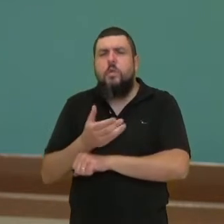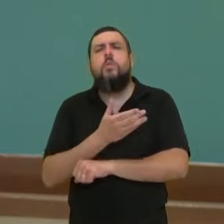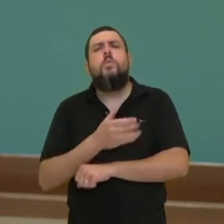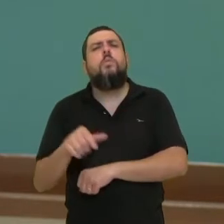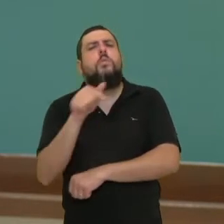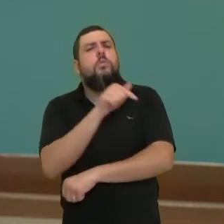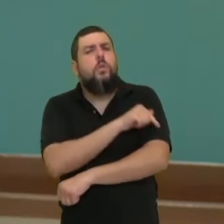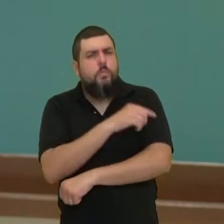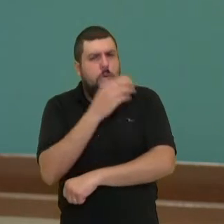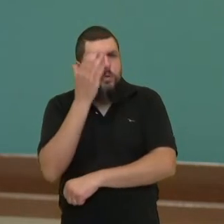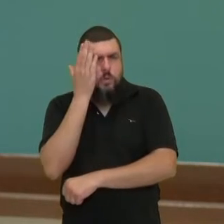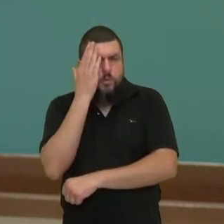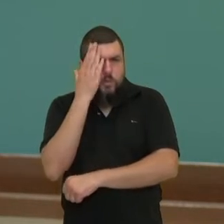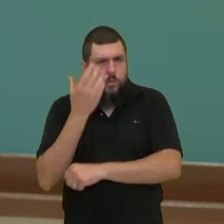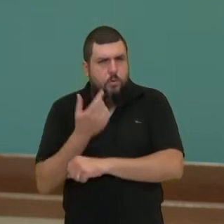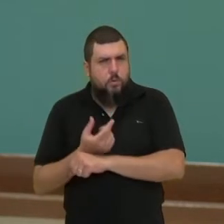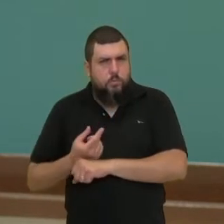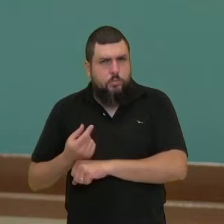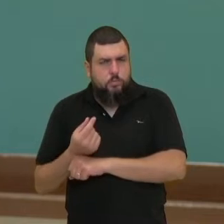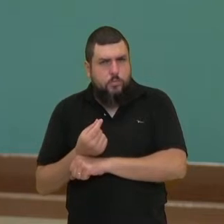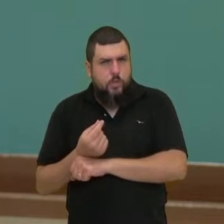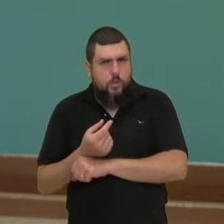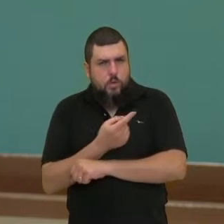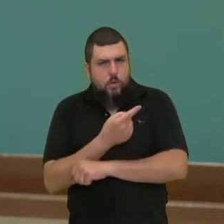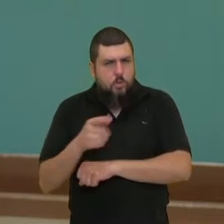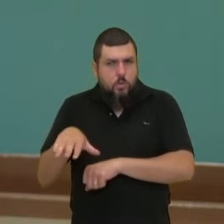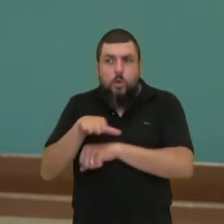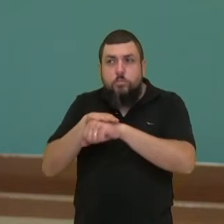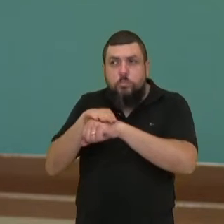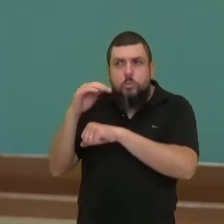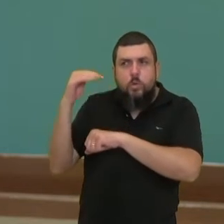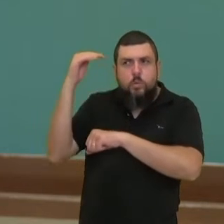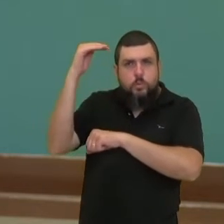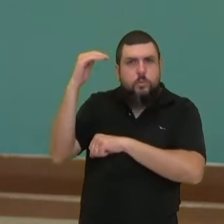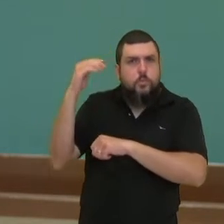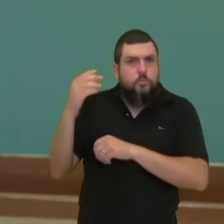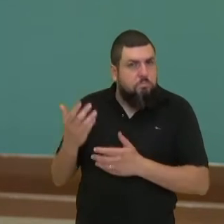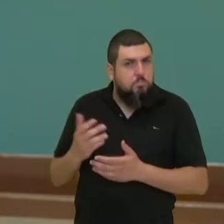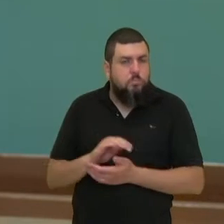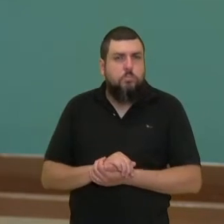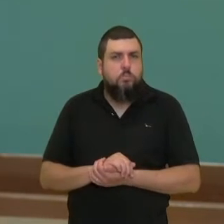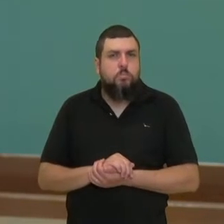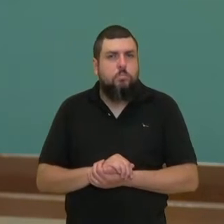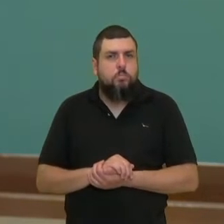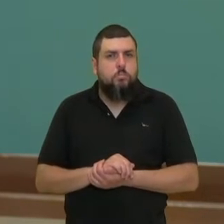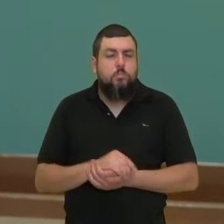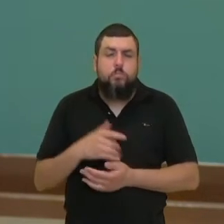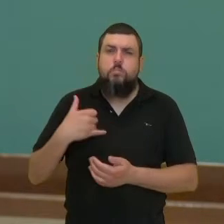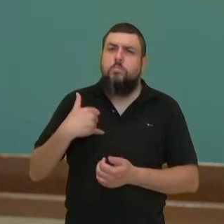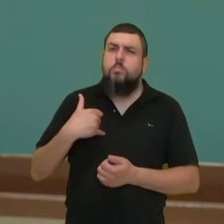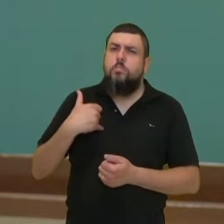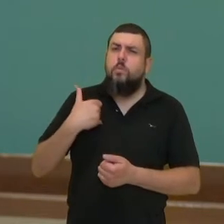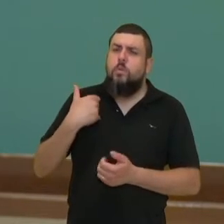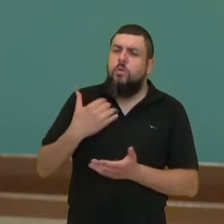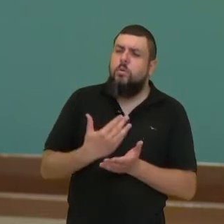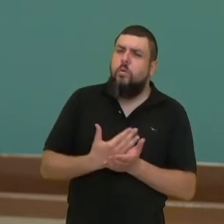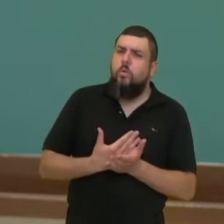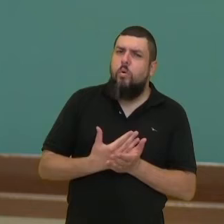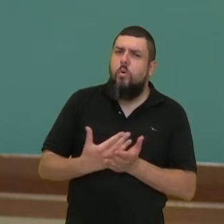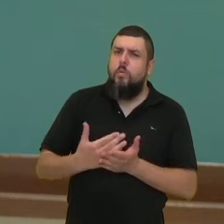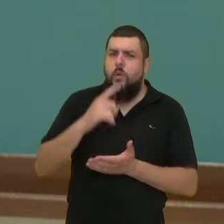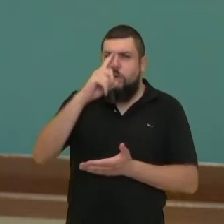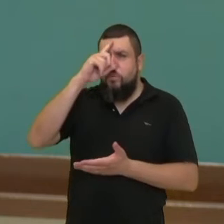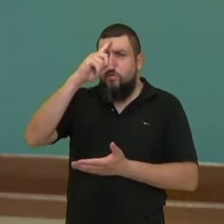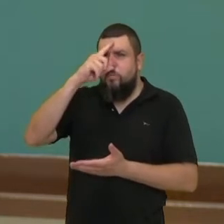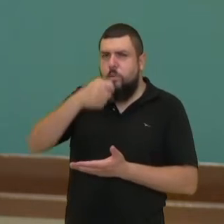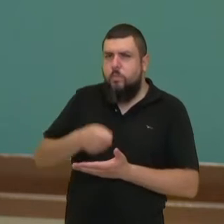sabem sobre isso? Vocês pensam sobre isso? Conversam com adultos sobre isso? A partir de qual idade alguém está pronto para decidir sobre